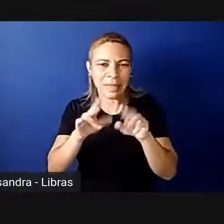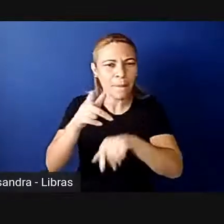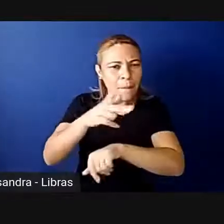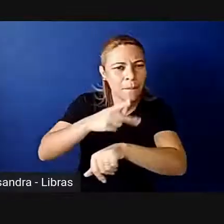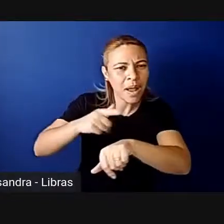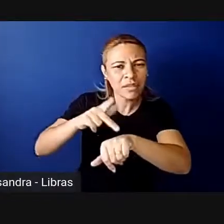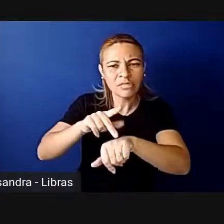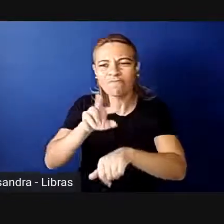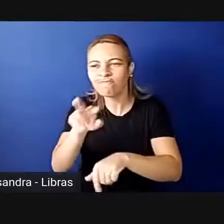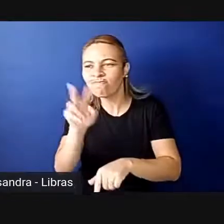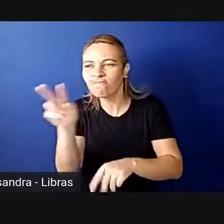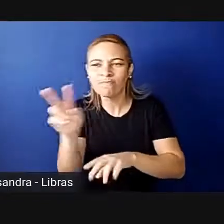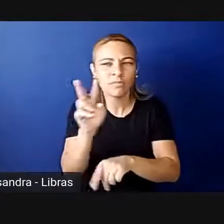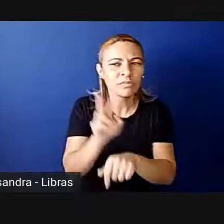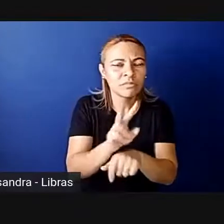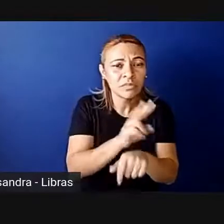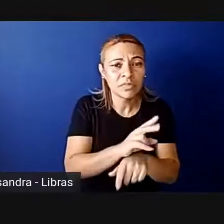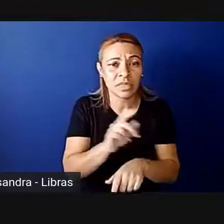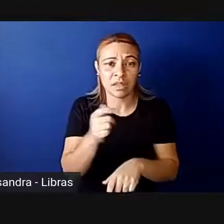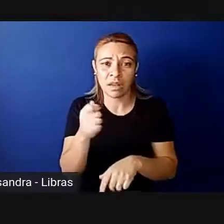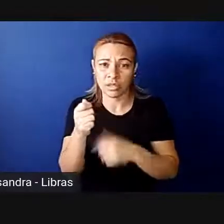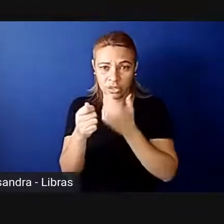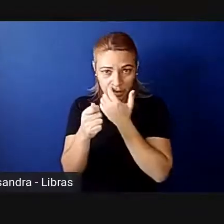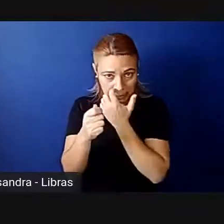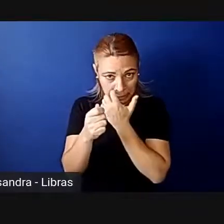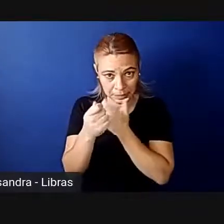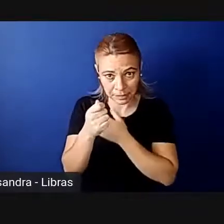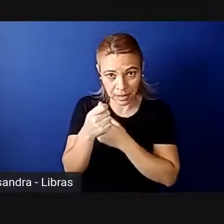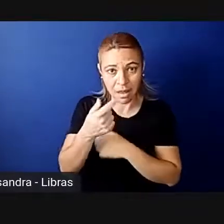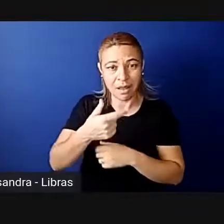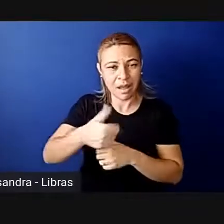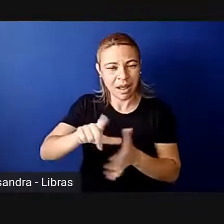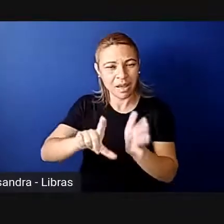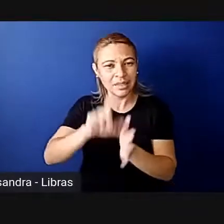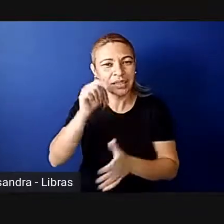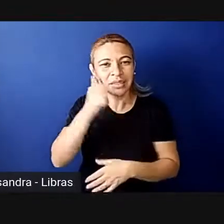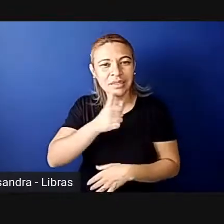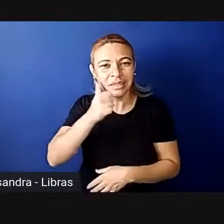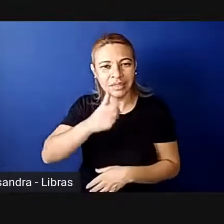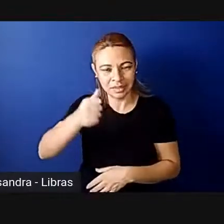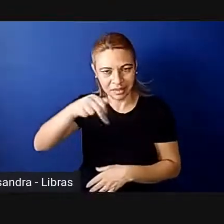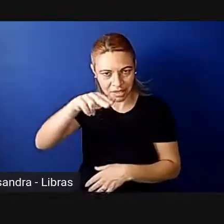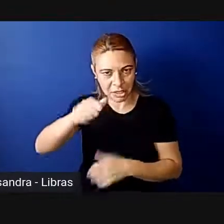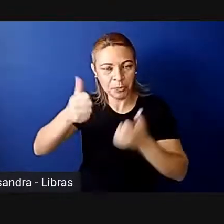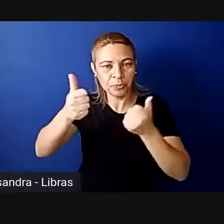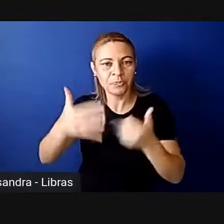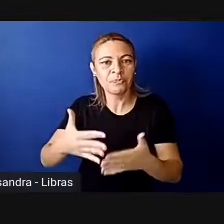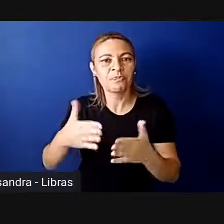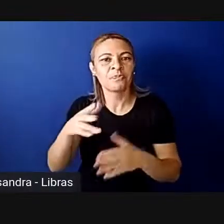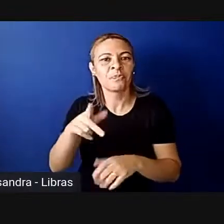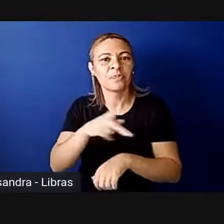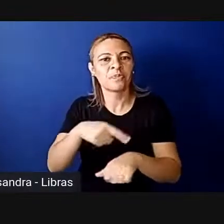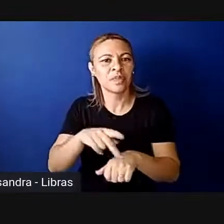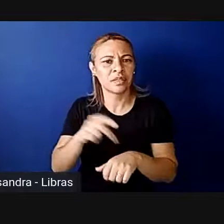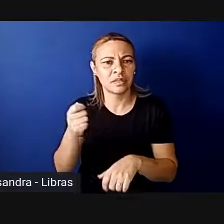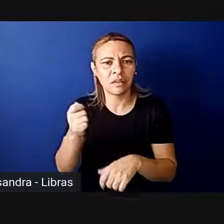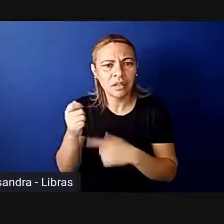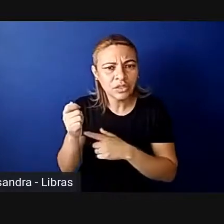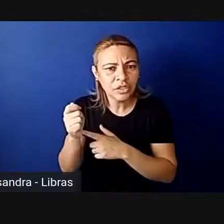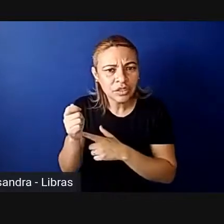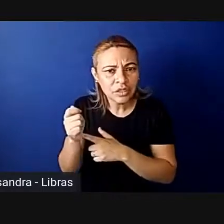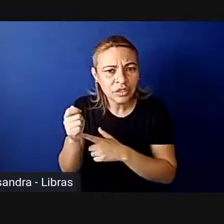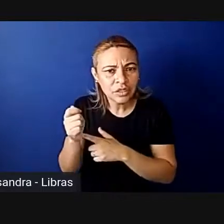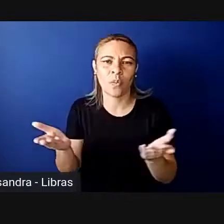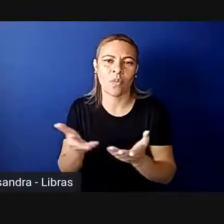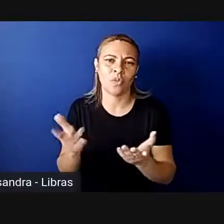é a Argentina, que a Ana e as outras palestrantes também falaram, porque a Argentina hoje está no